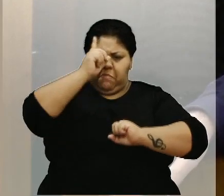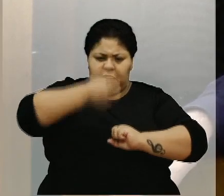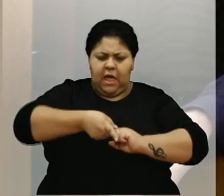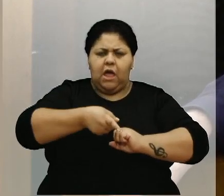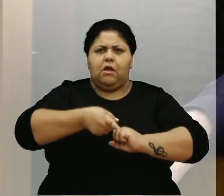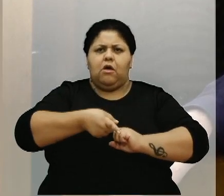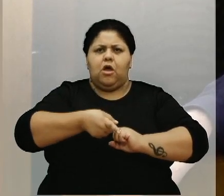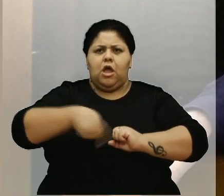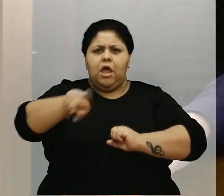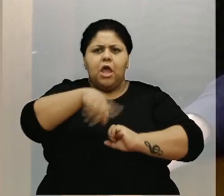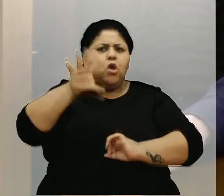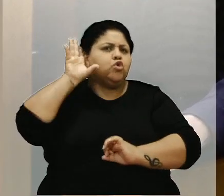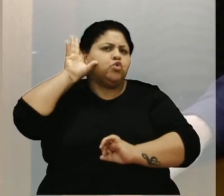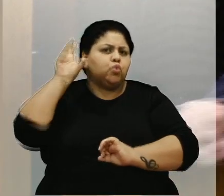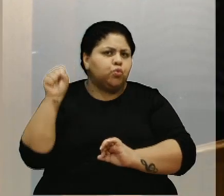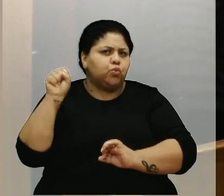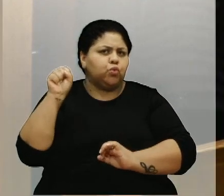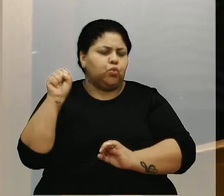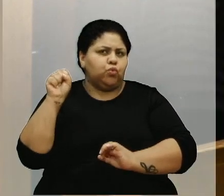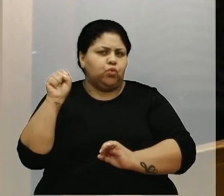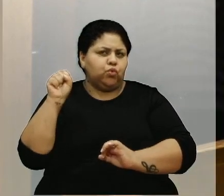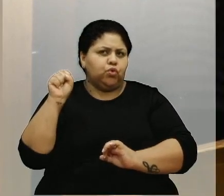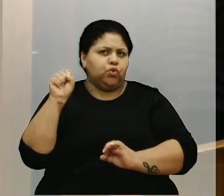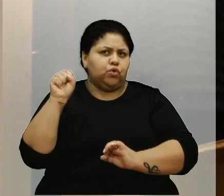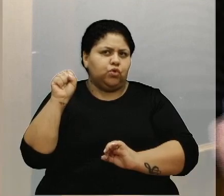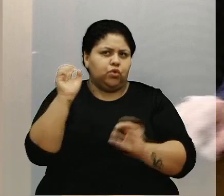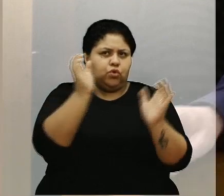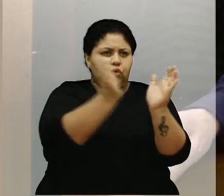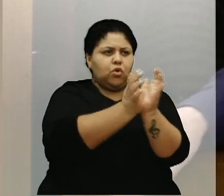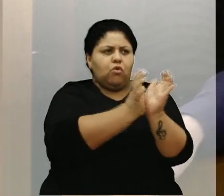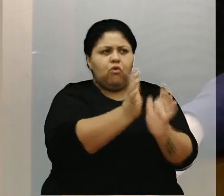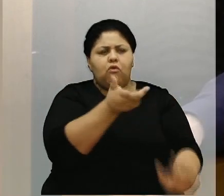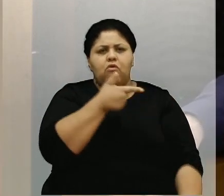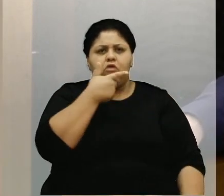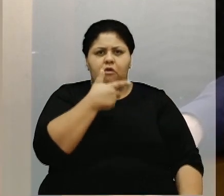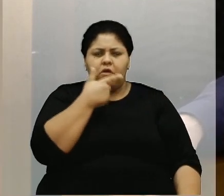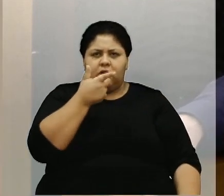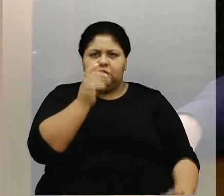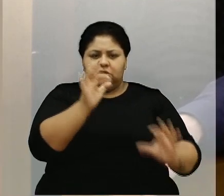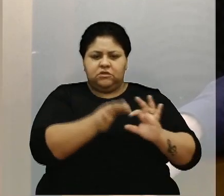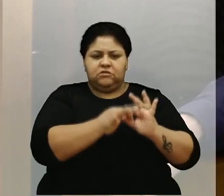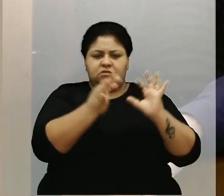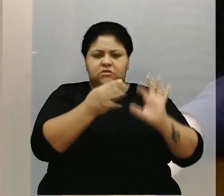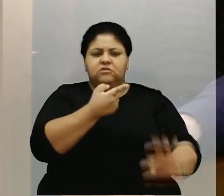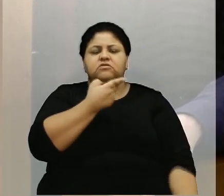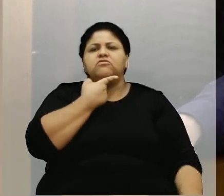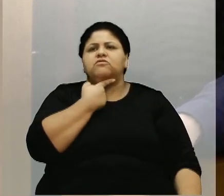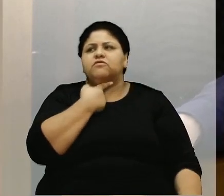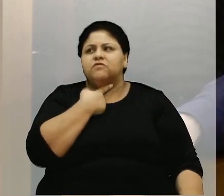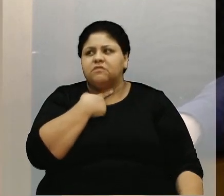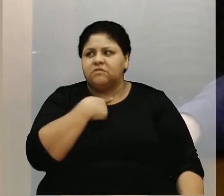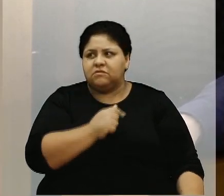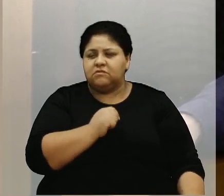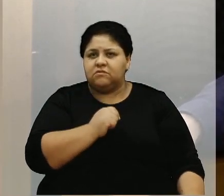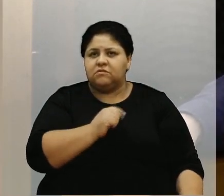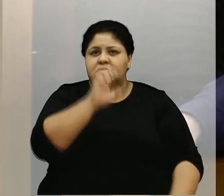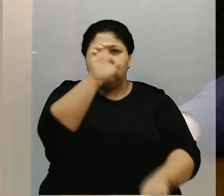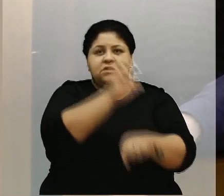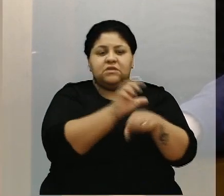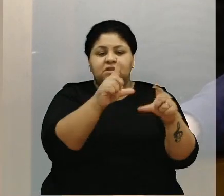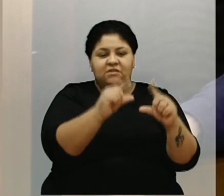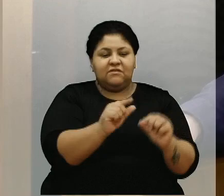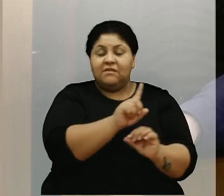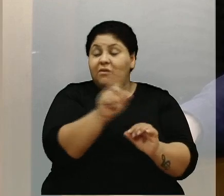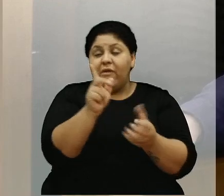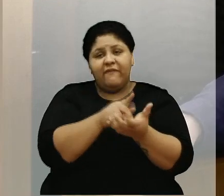Quando eu escuto que o colega ali fala que liberais gostam de estados mínimos, não é